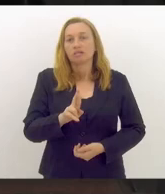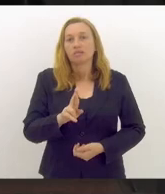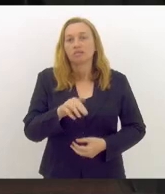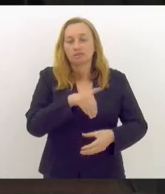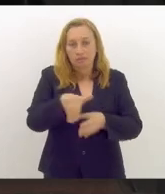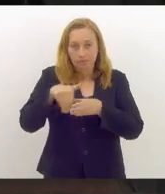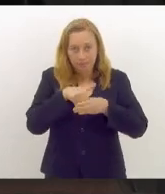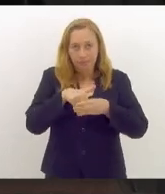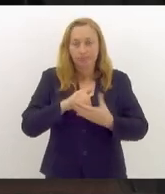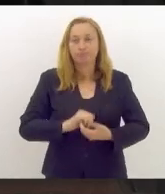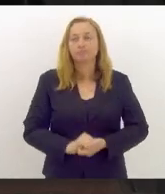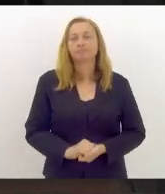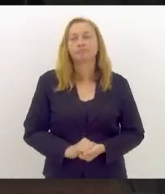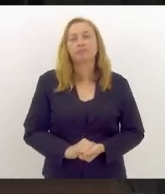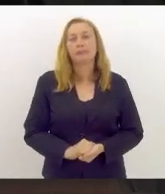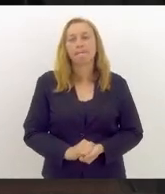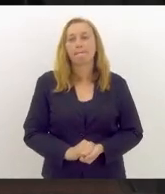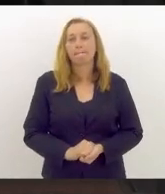eleições